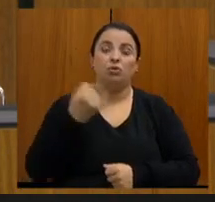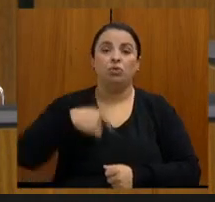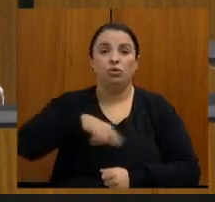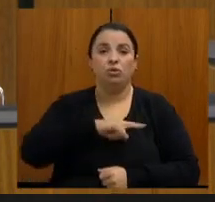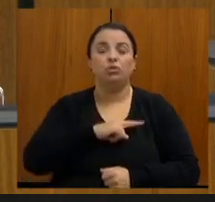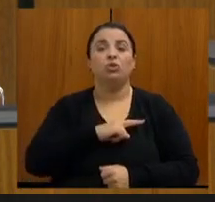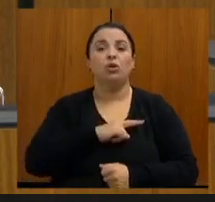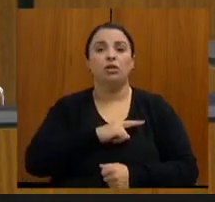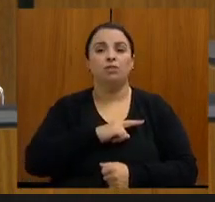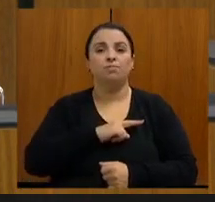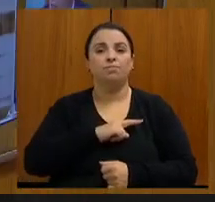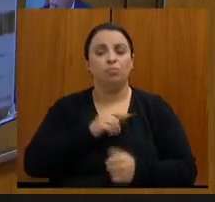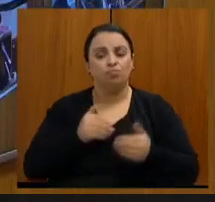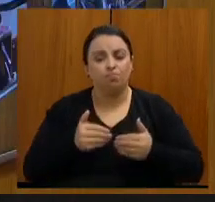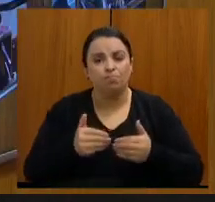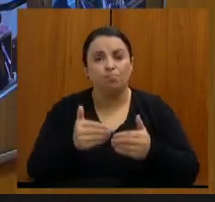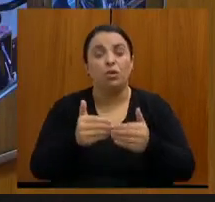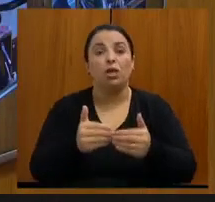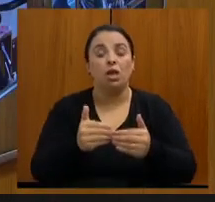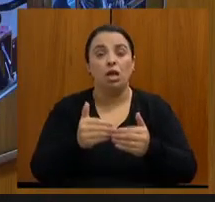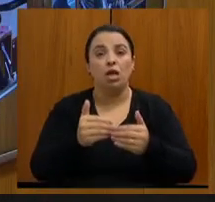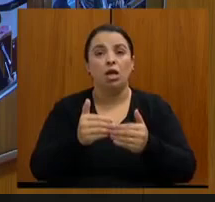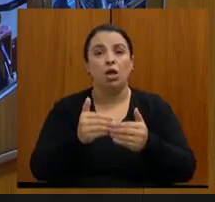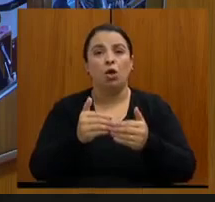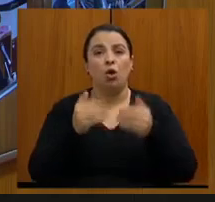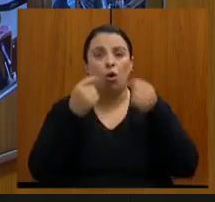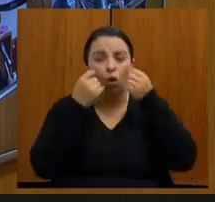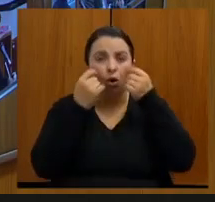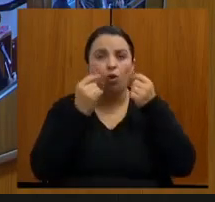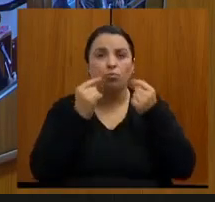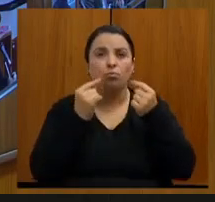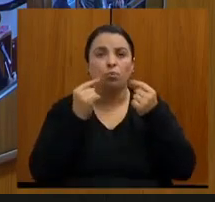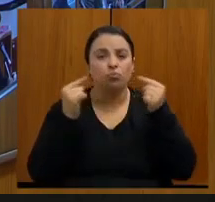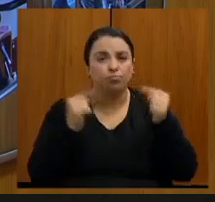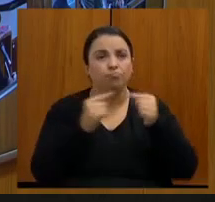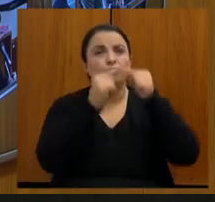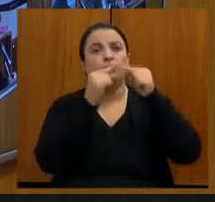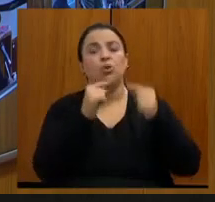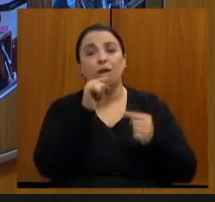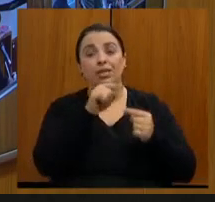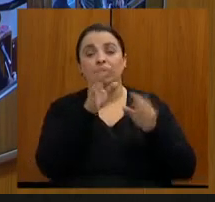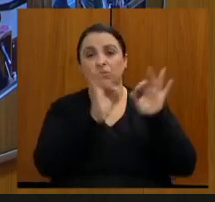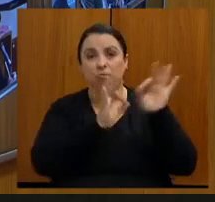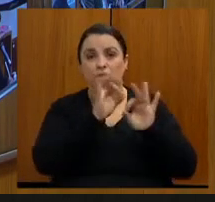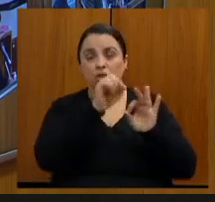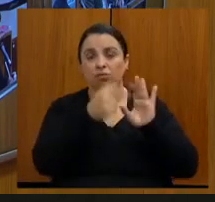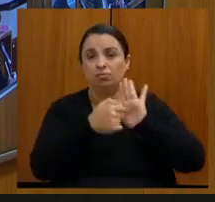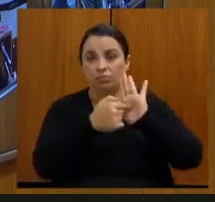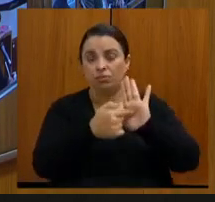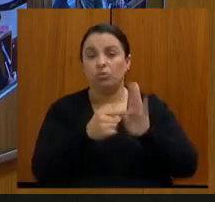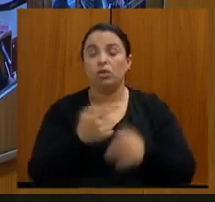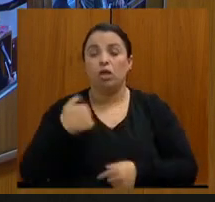projetos que o senhor apresentou aqui e que nós tenhamos oportunidade de contribuir,